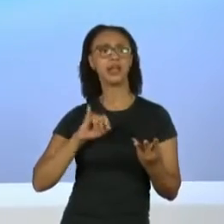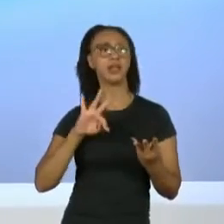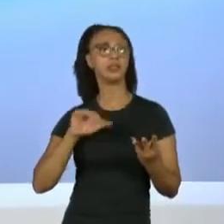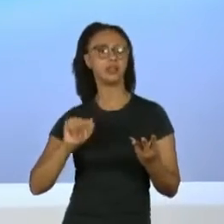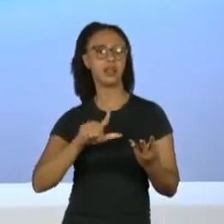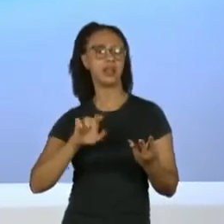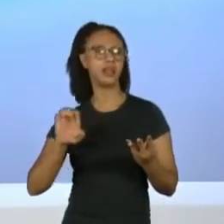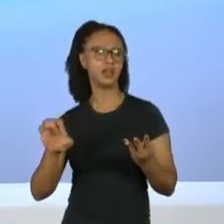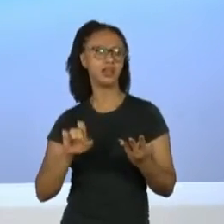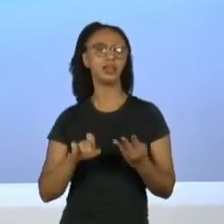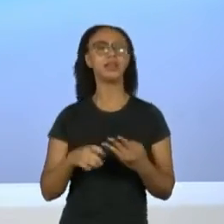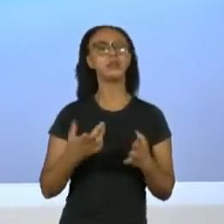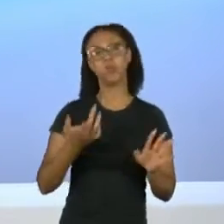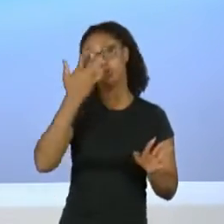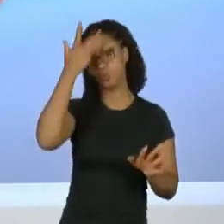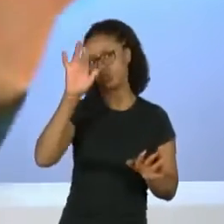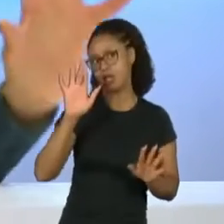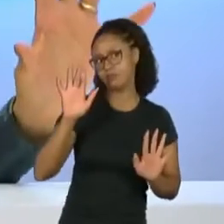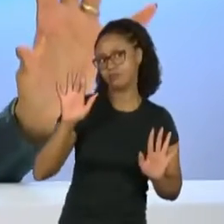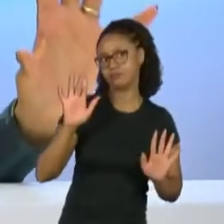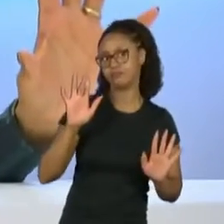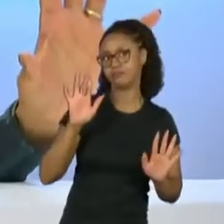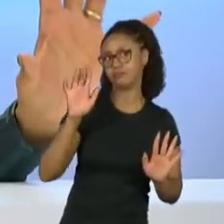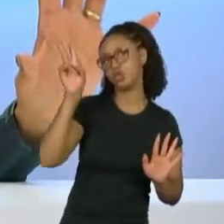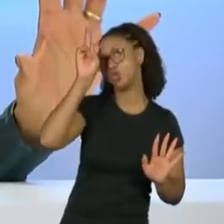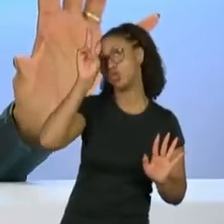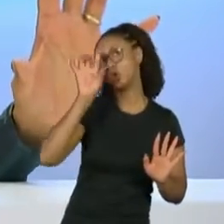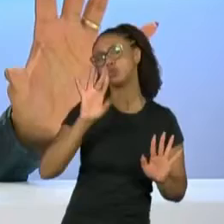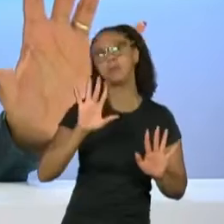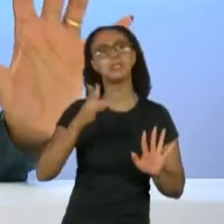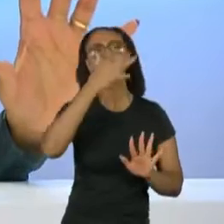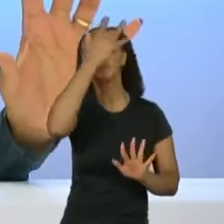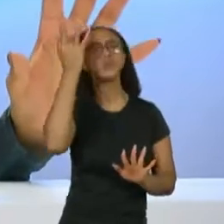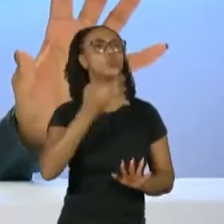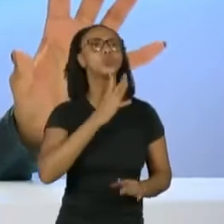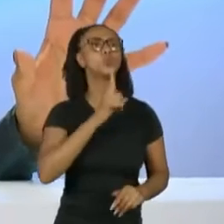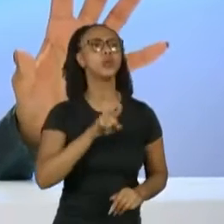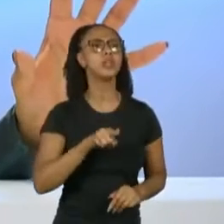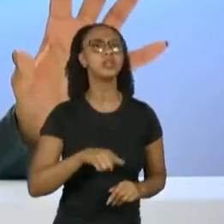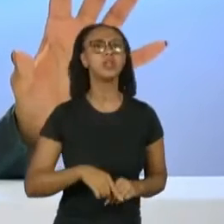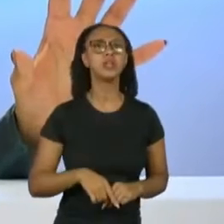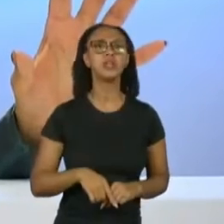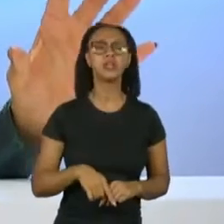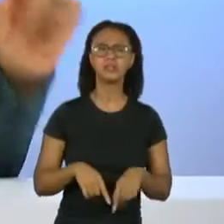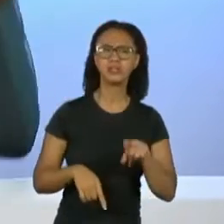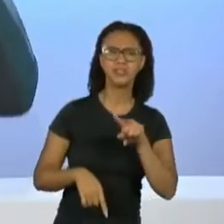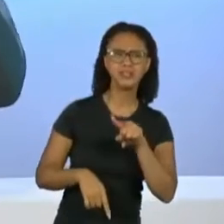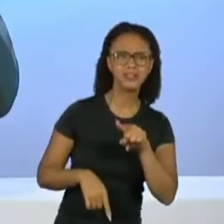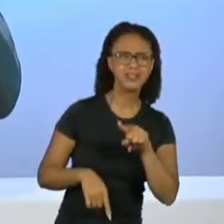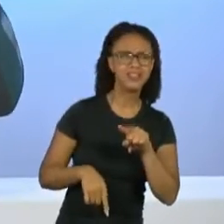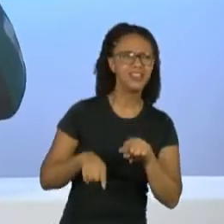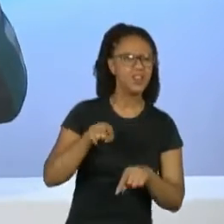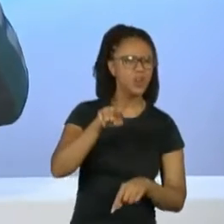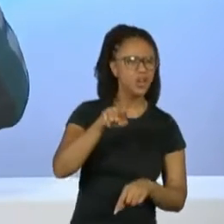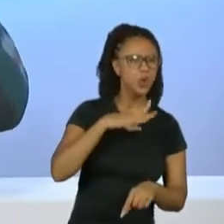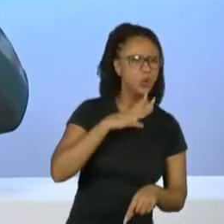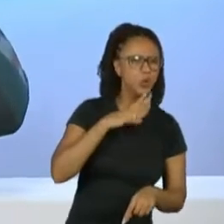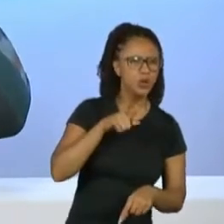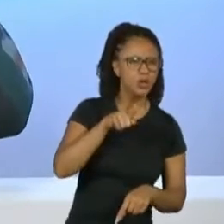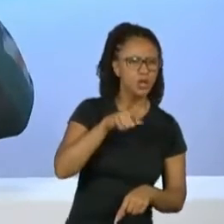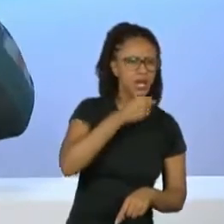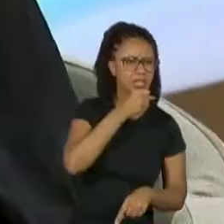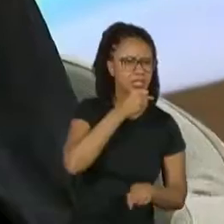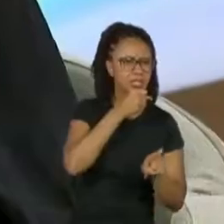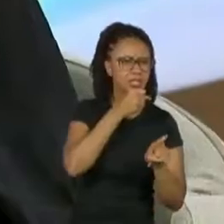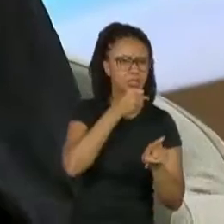lenda, mas que muitos nem te conheciam. Eu vi uma vez, acho que foi Rita Lee contando? É. Ou você contando? Não,